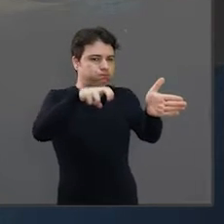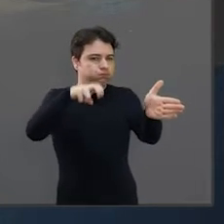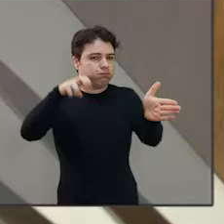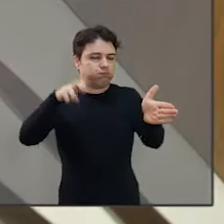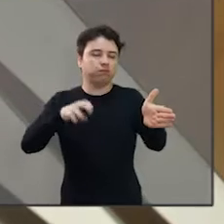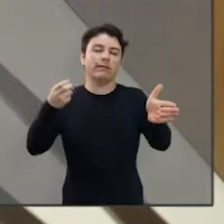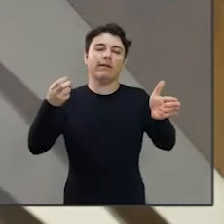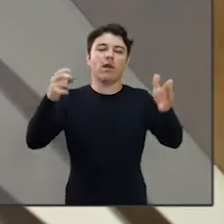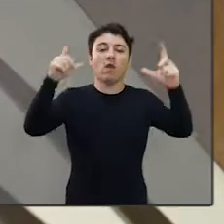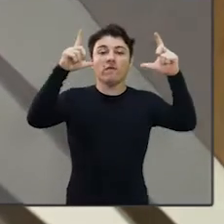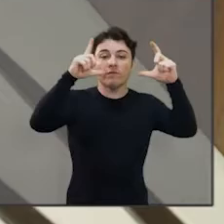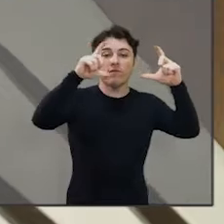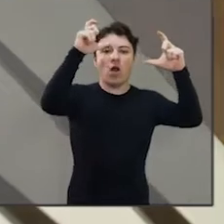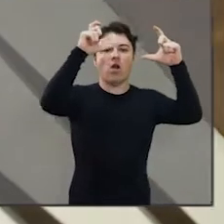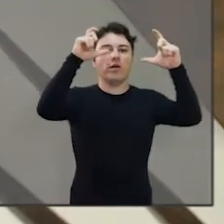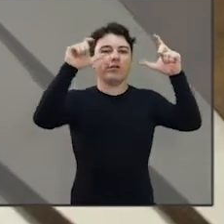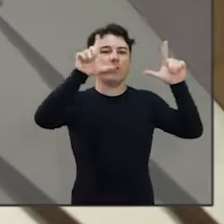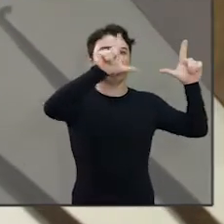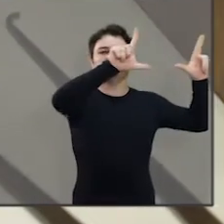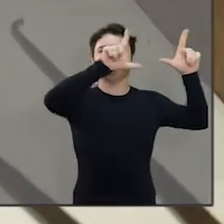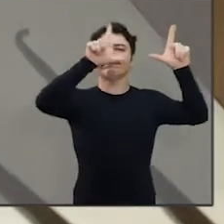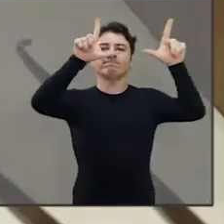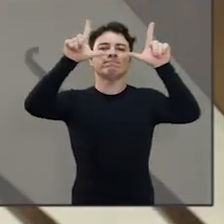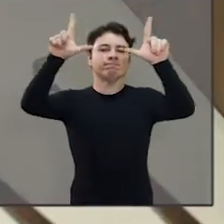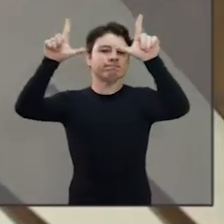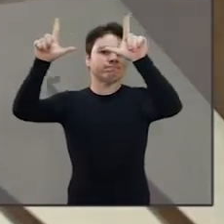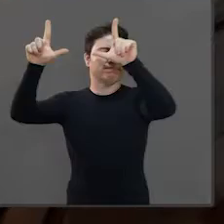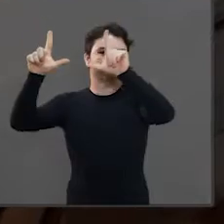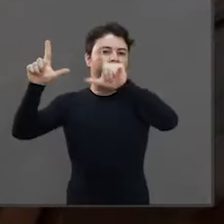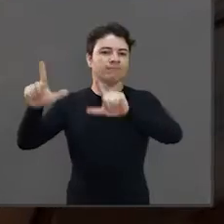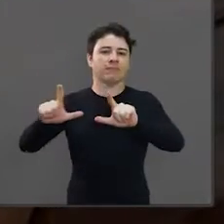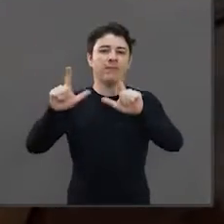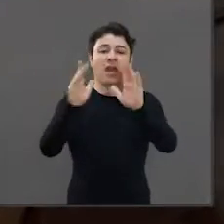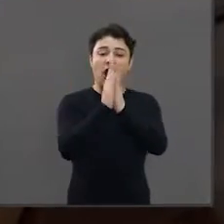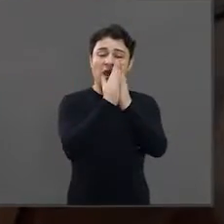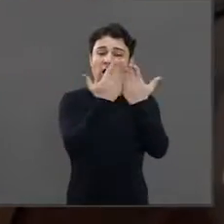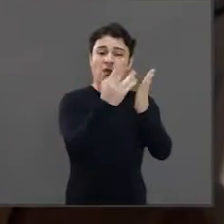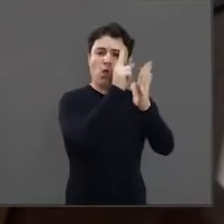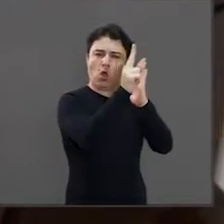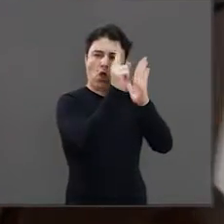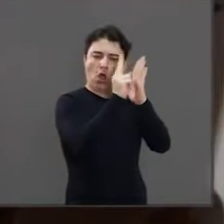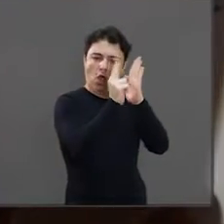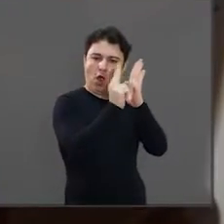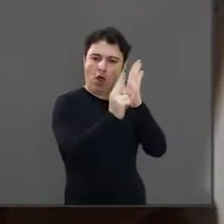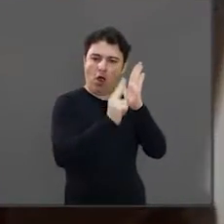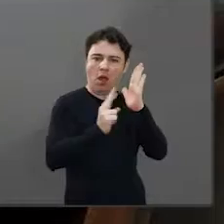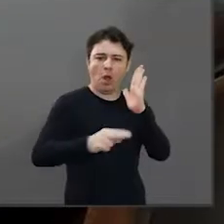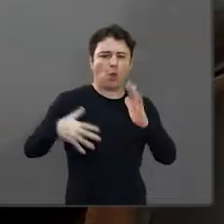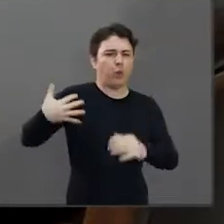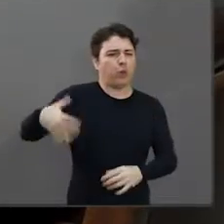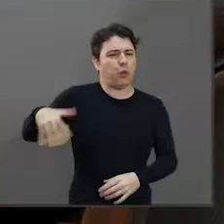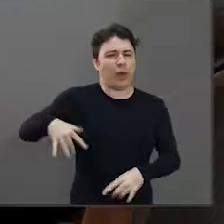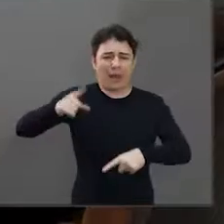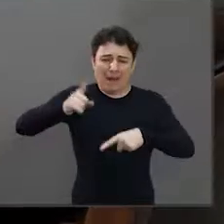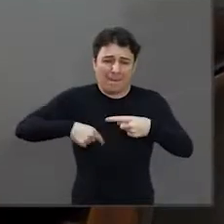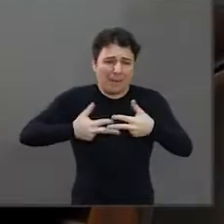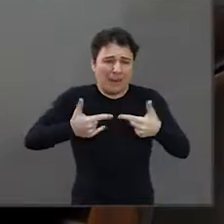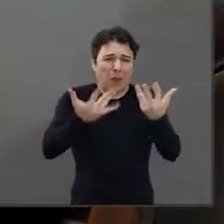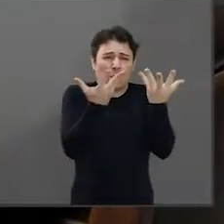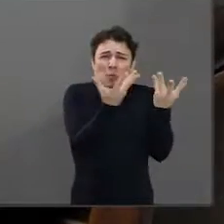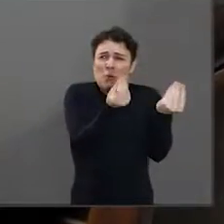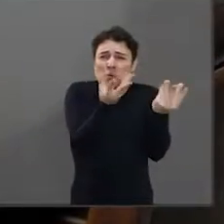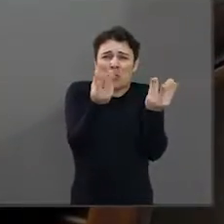a restauração, com a manutenção dos carros, as fotografias, os livros de registro,